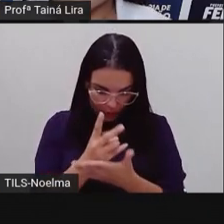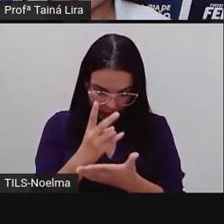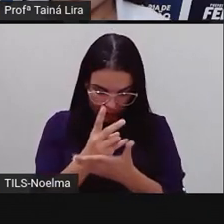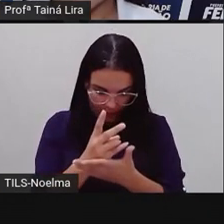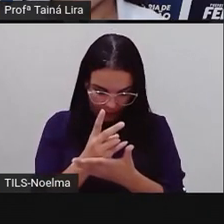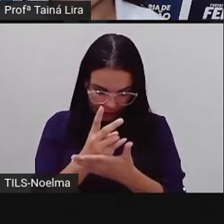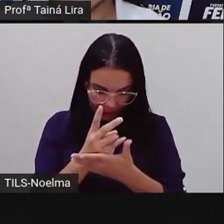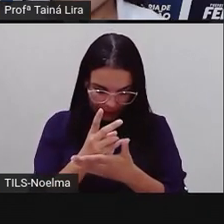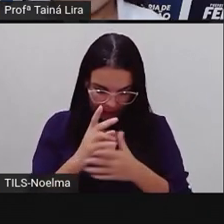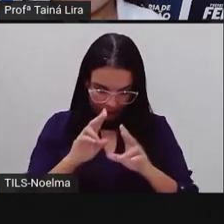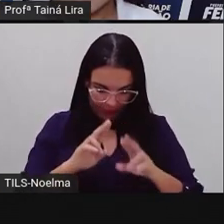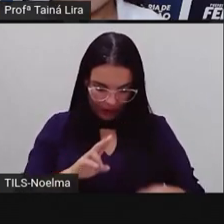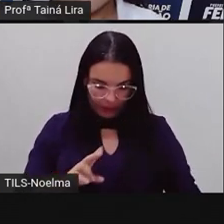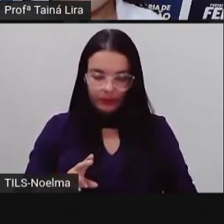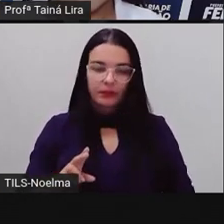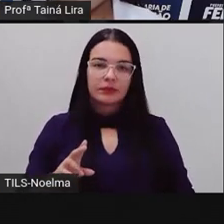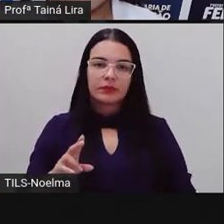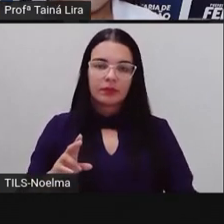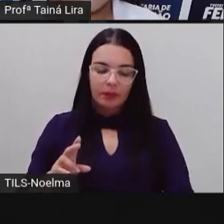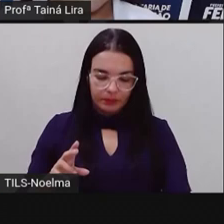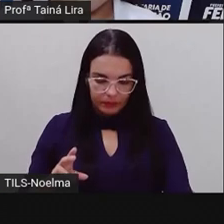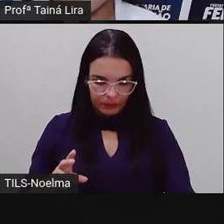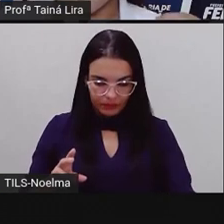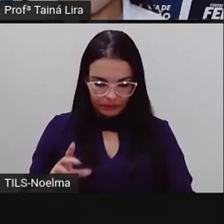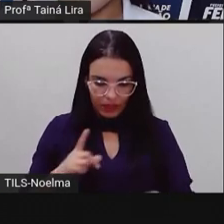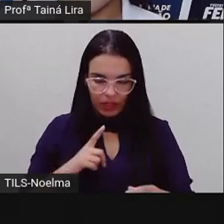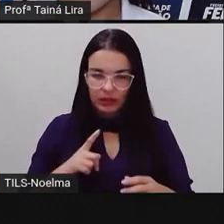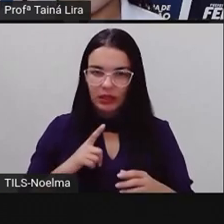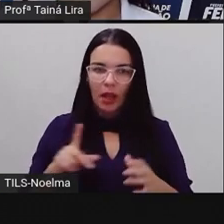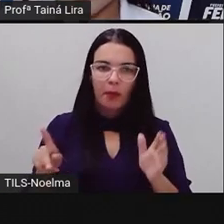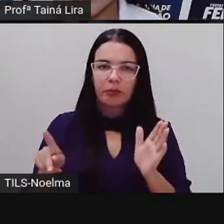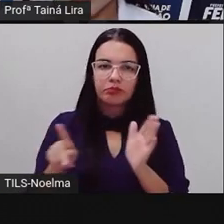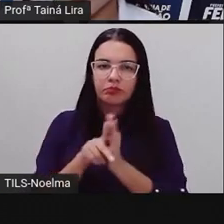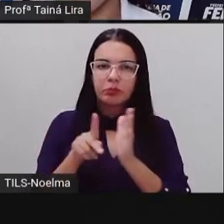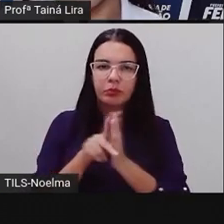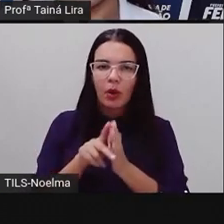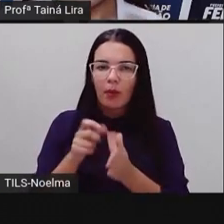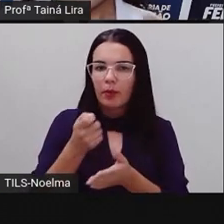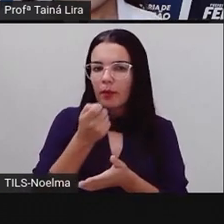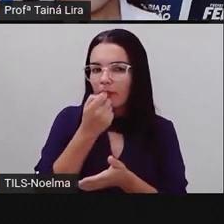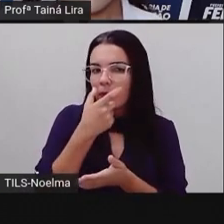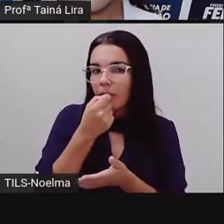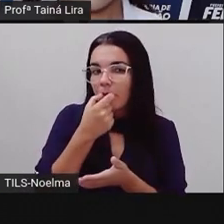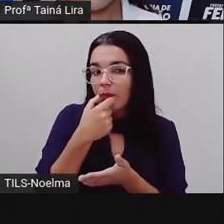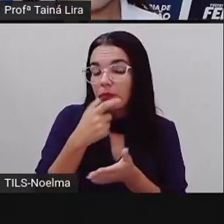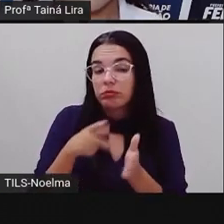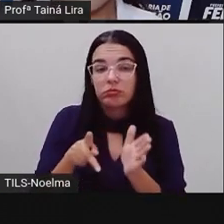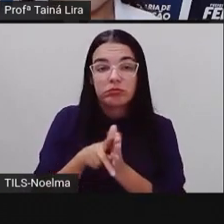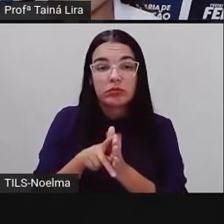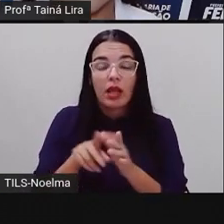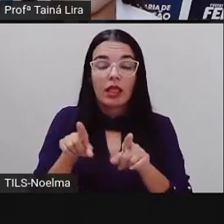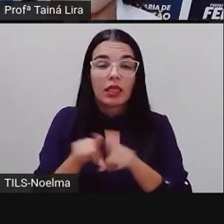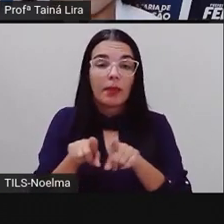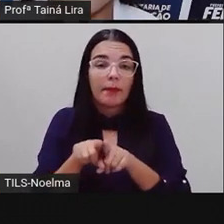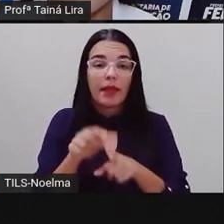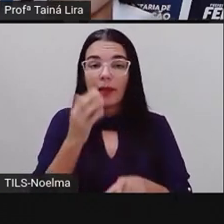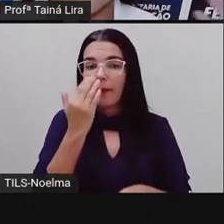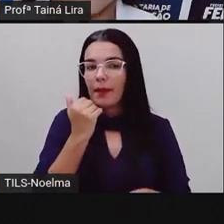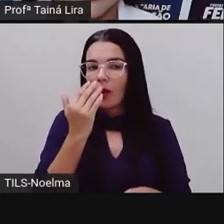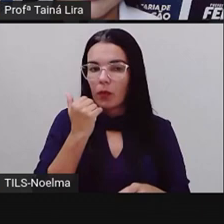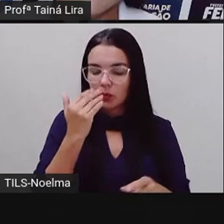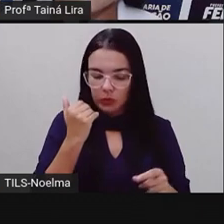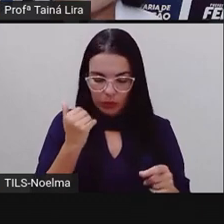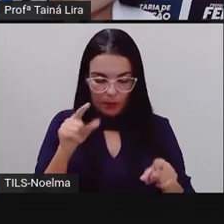Como nós vamos falar daquelas plantas que são próprias para o consumo, aquelas plantas que nós podemos